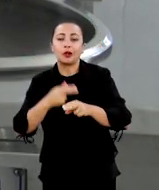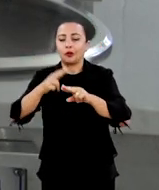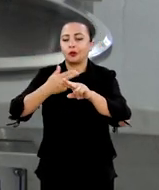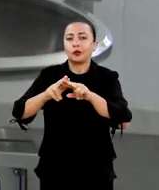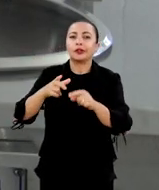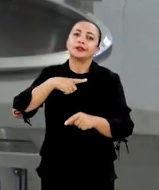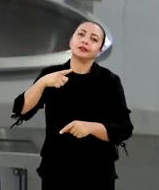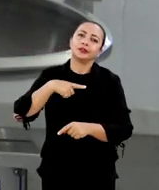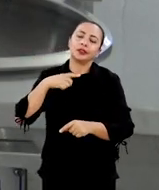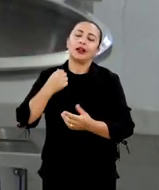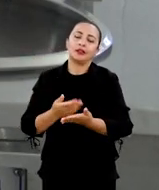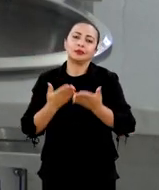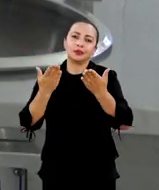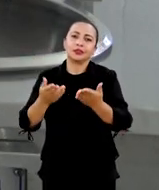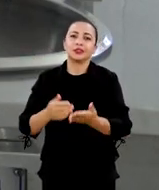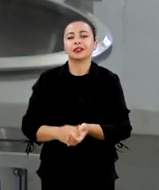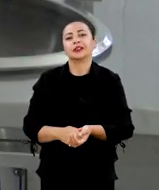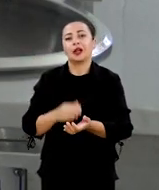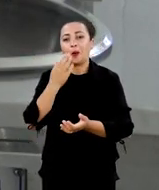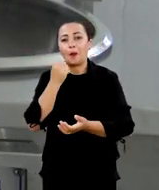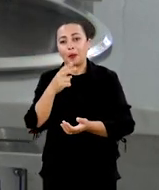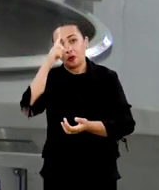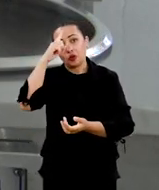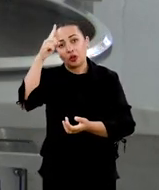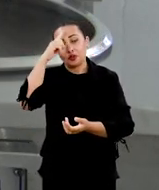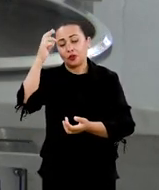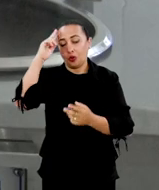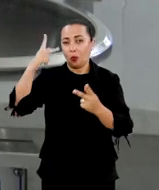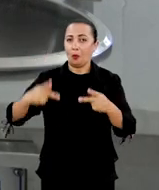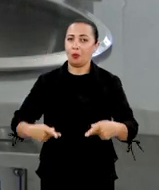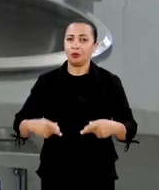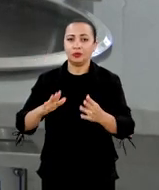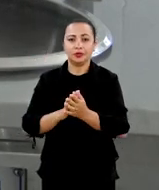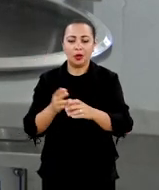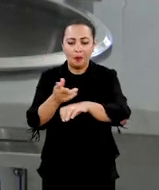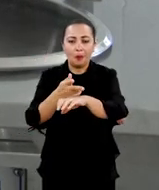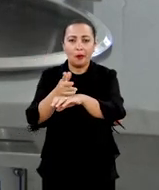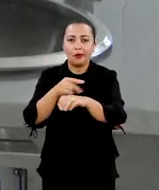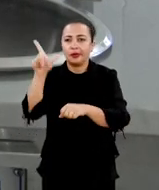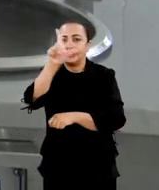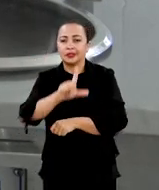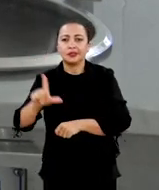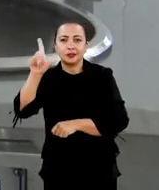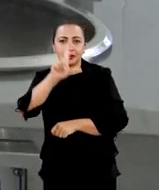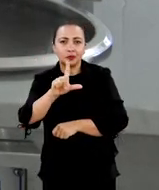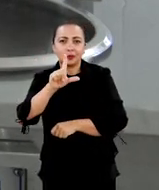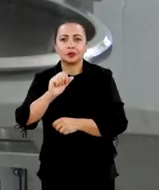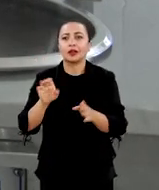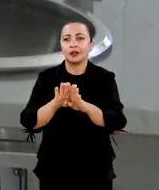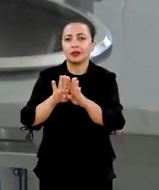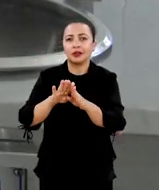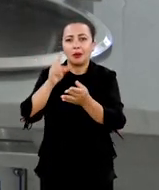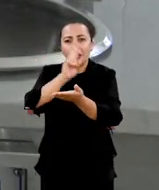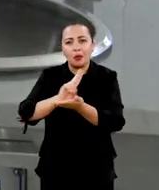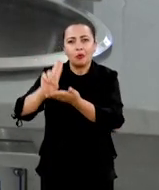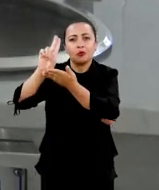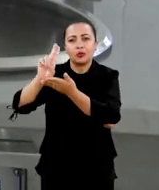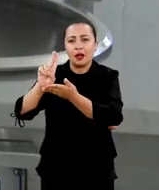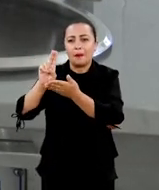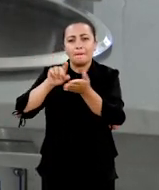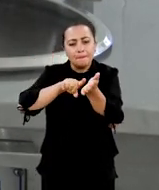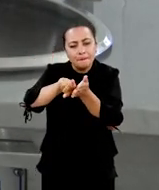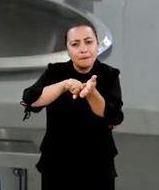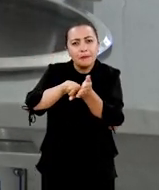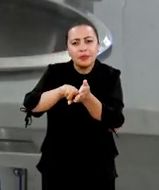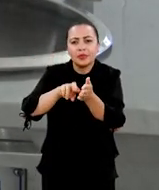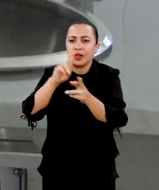nutricional que esses alimentos podem ser empregados na dieta humana. Com isso, buscando na literatura e na academia